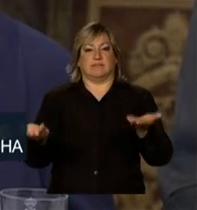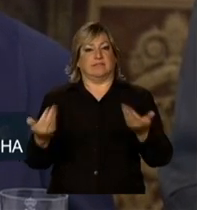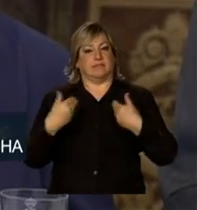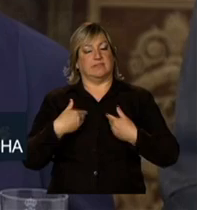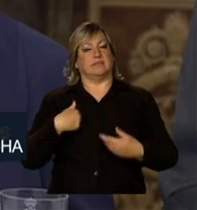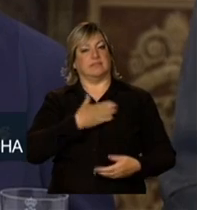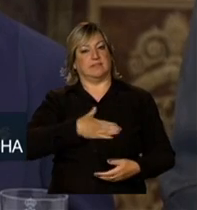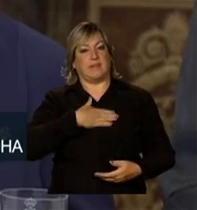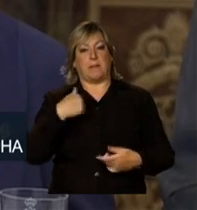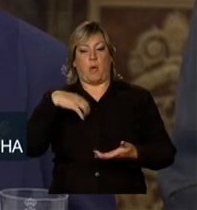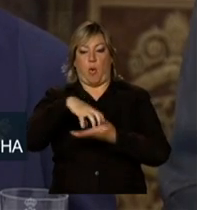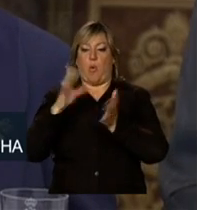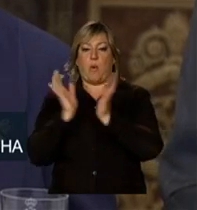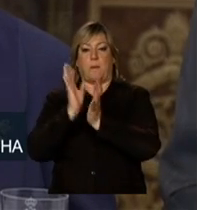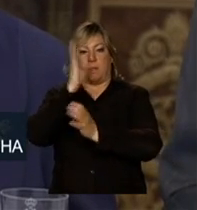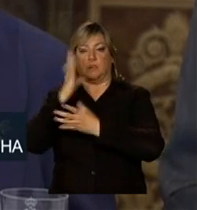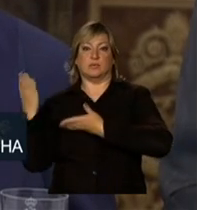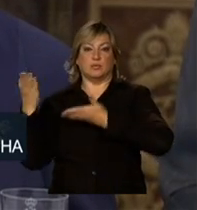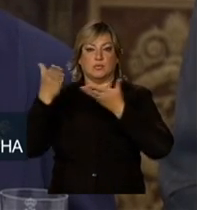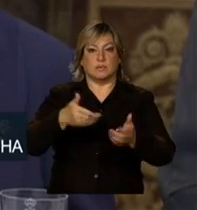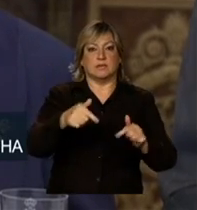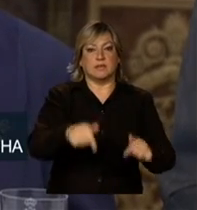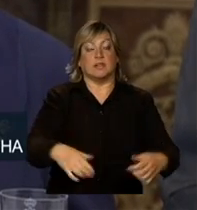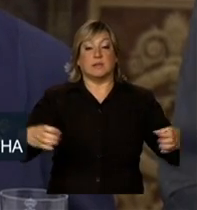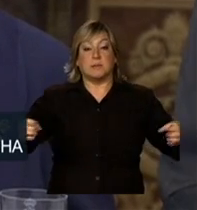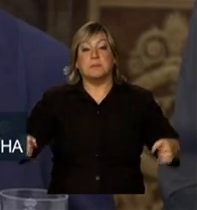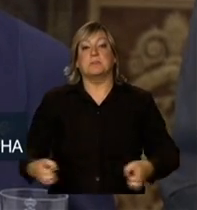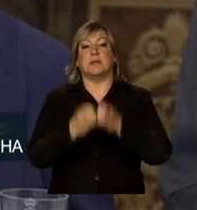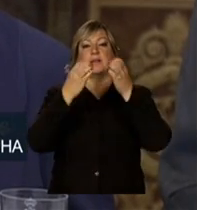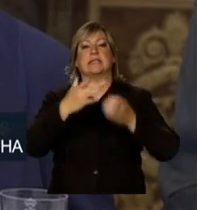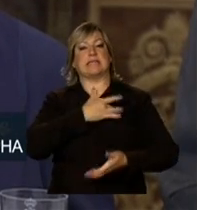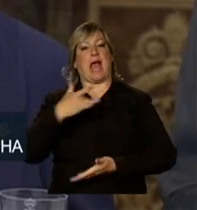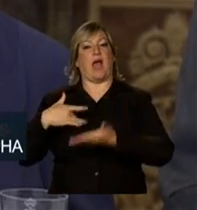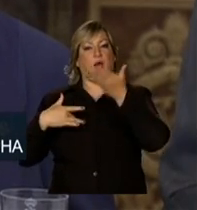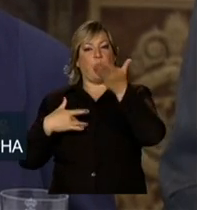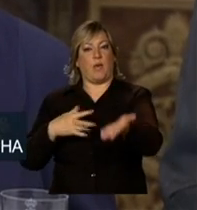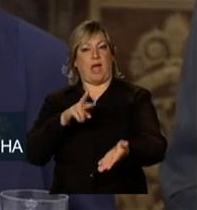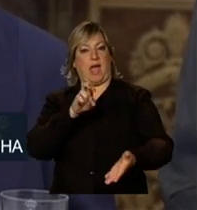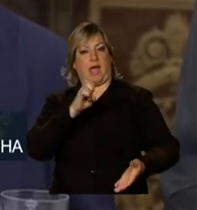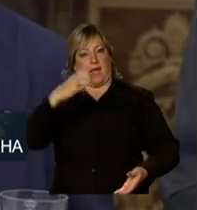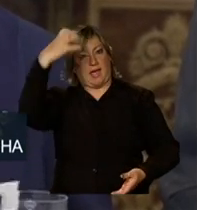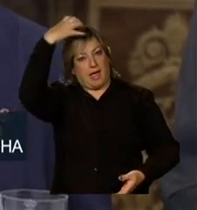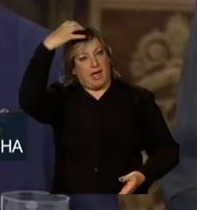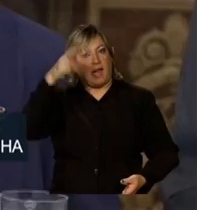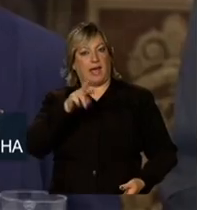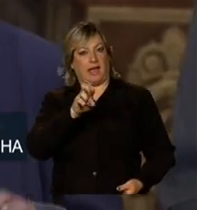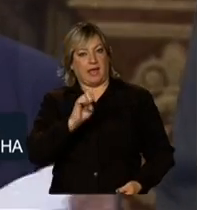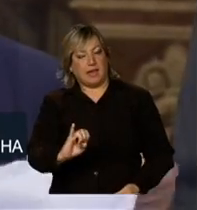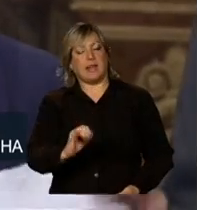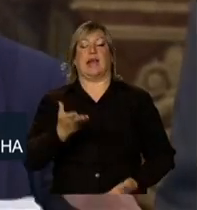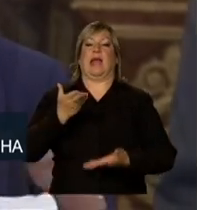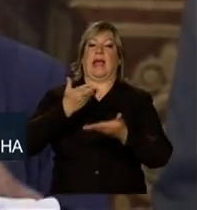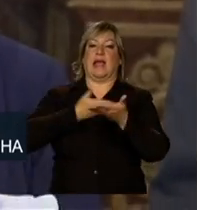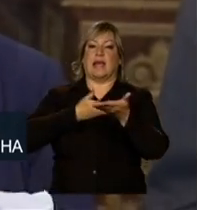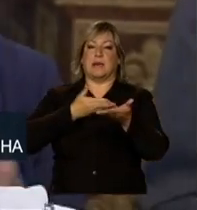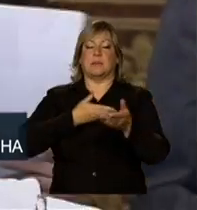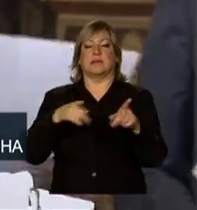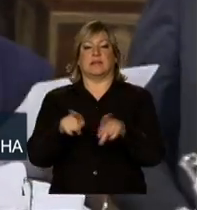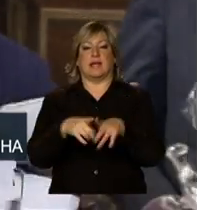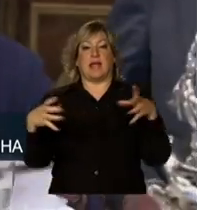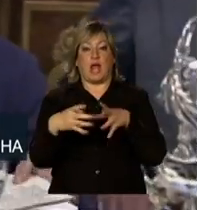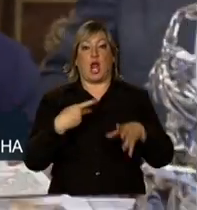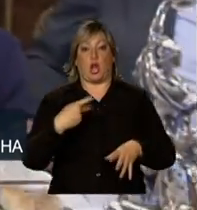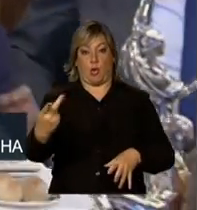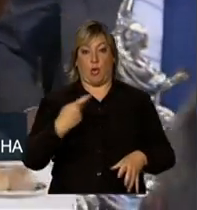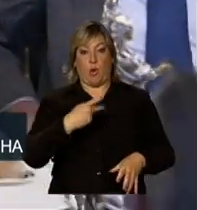mim e a minha delegação, ergo um brinde à saúde de Vossa Majestade, à amizade entre os